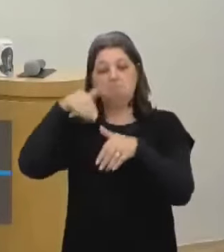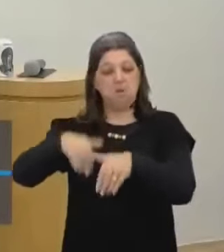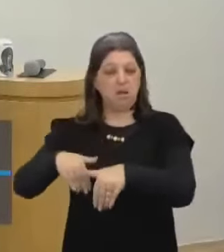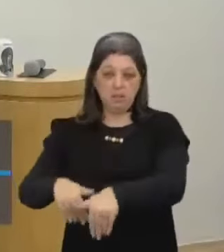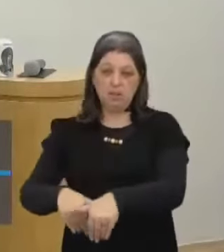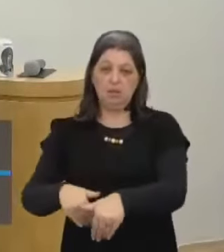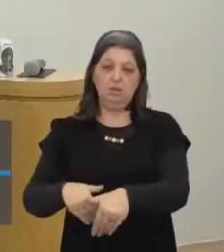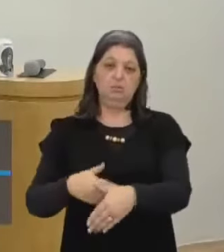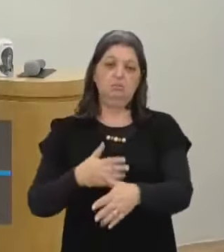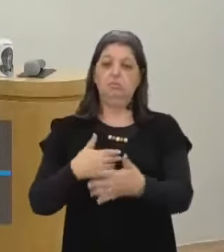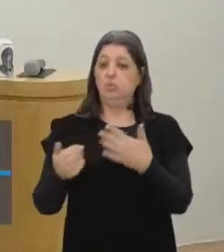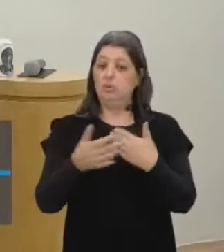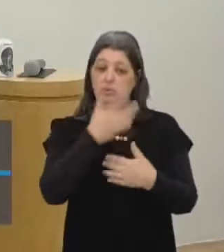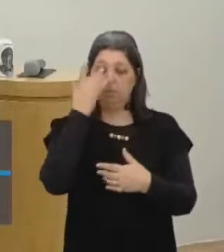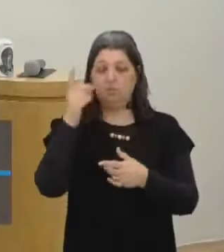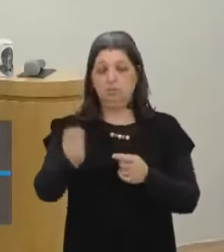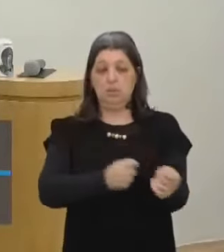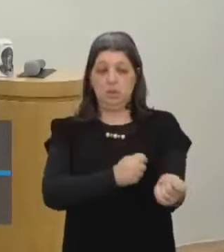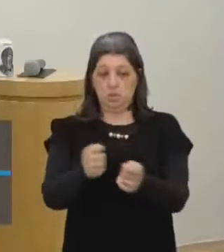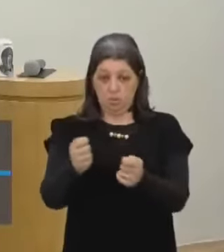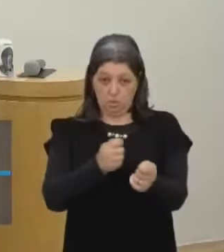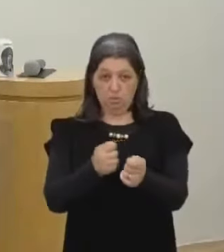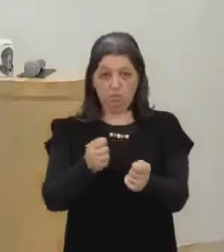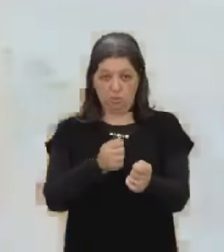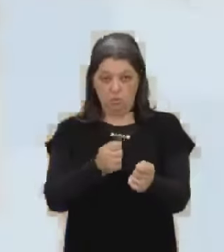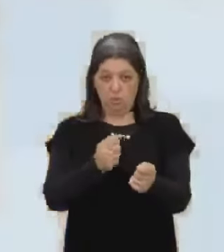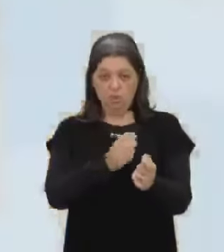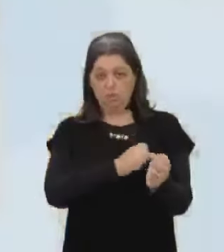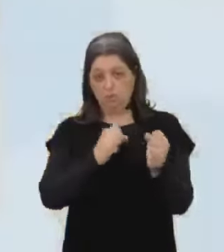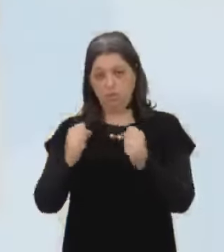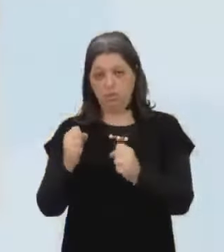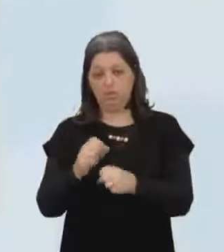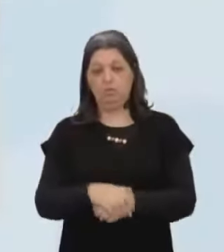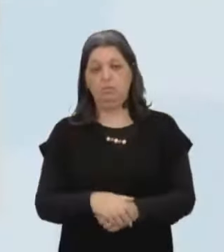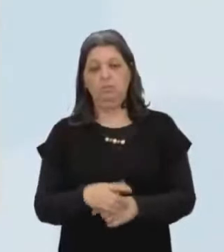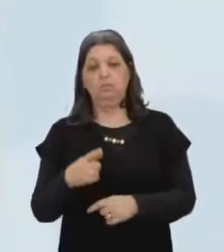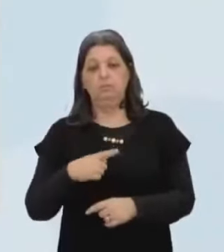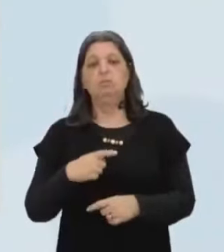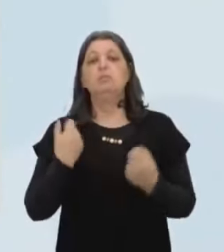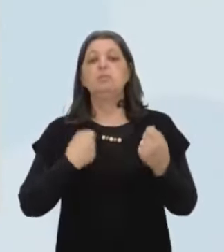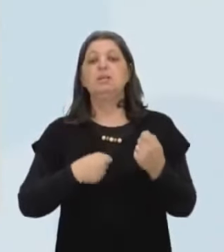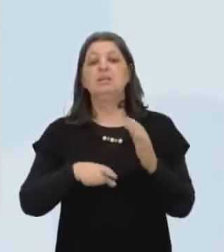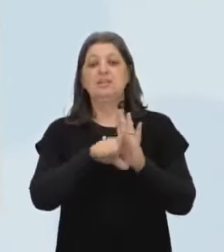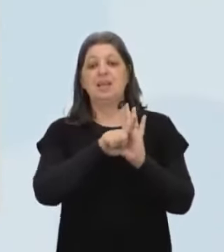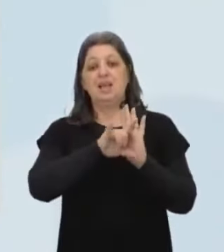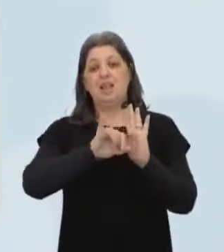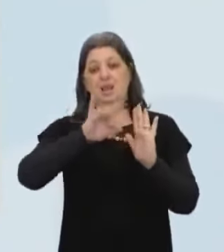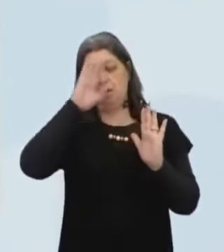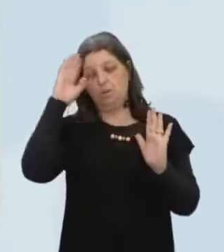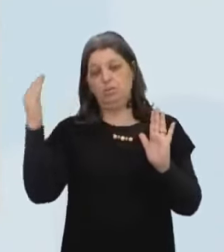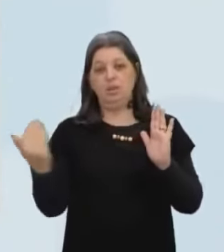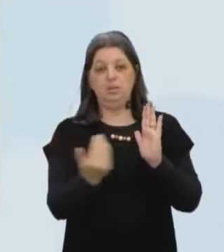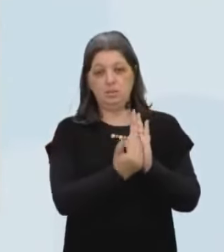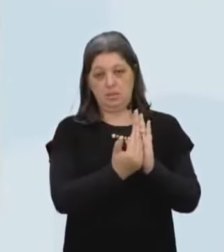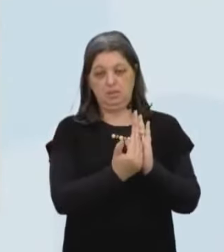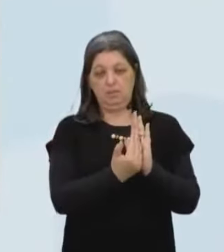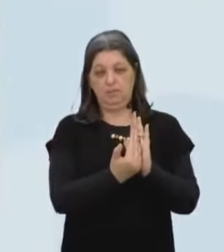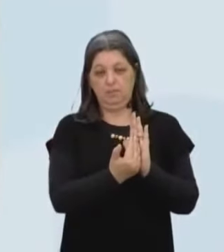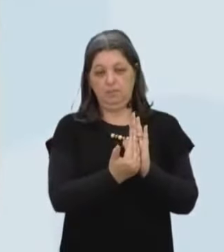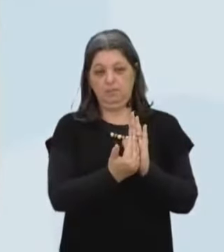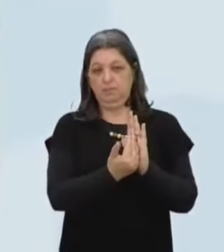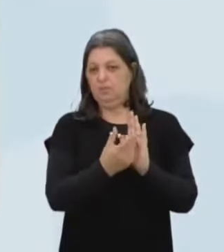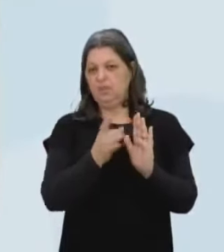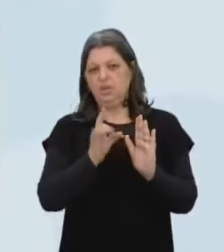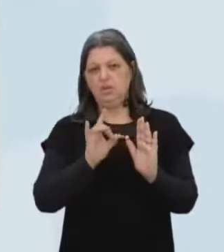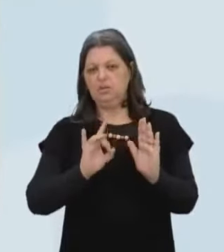da força Tem que se submeter Volta pro LED As leis E essas leis Não são feitas